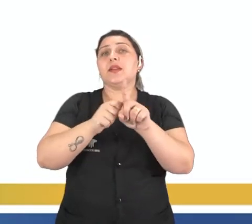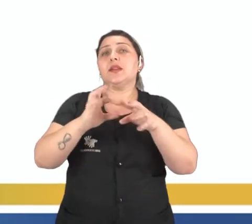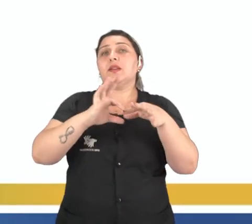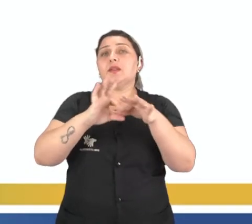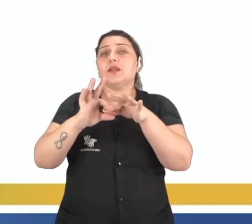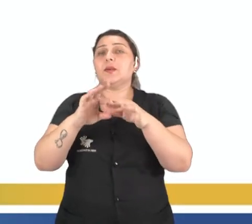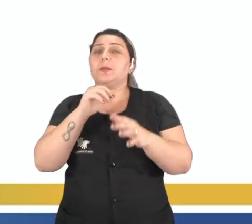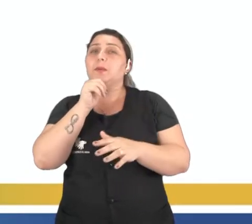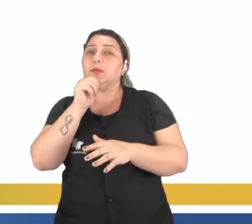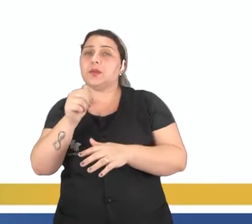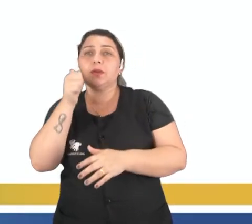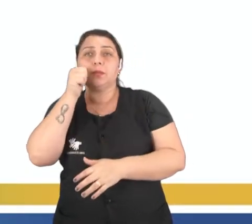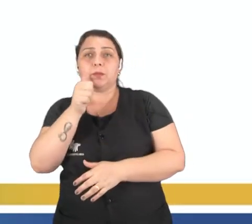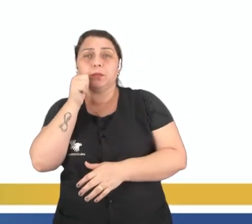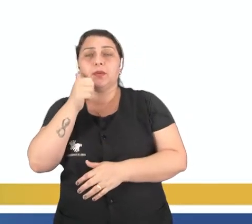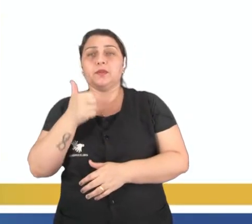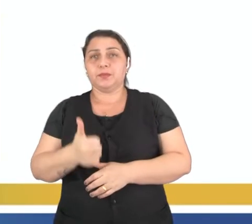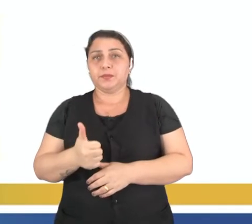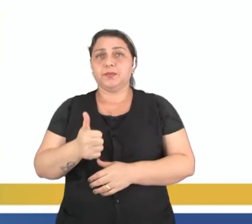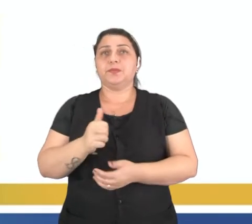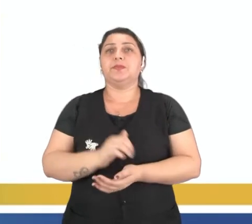ciclo menstrual da mulher, tá?